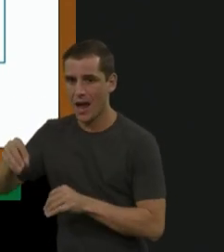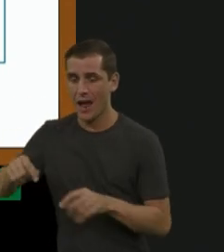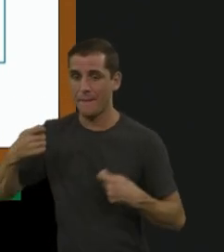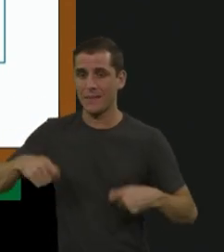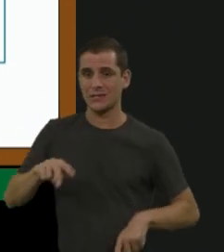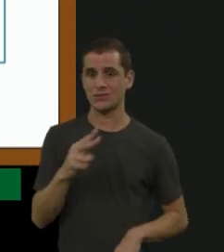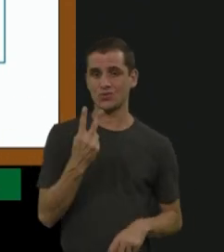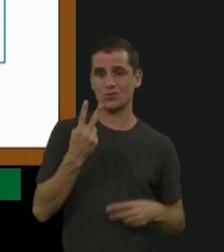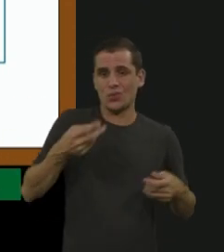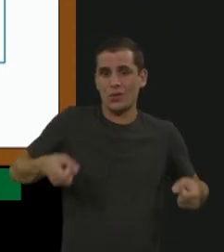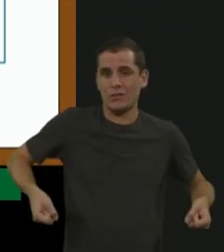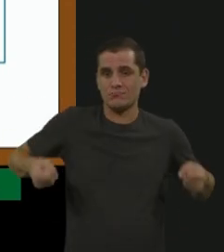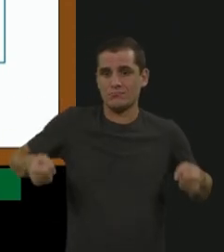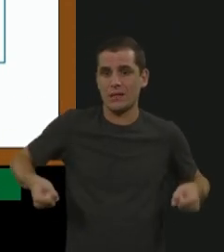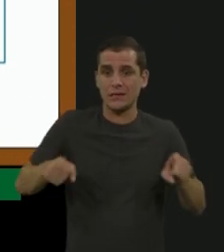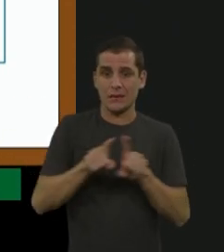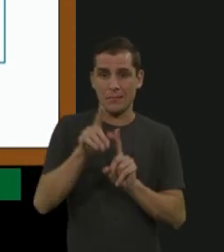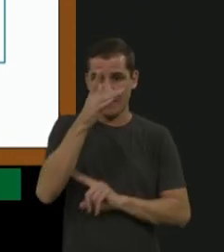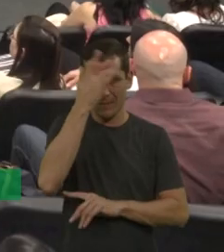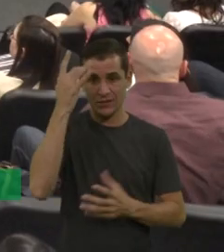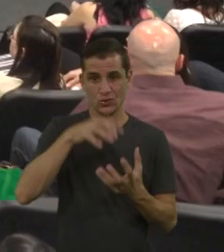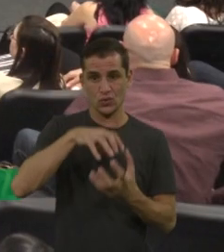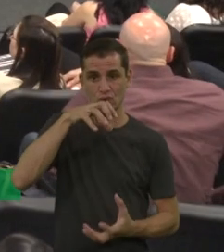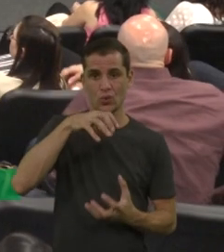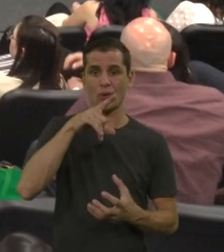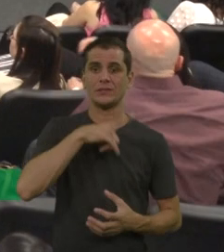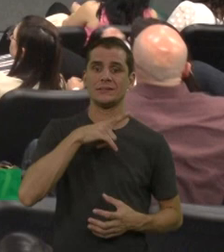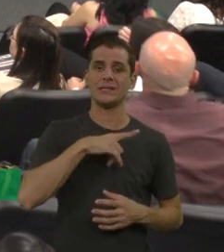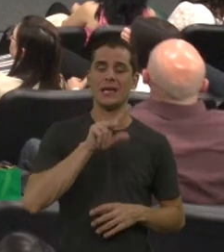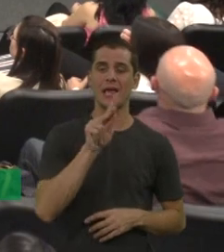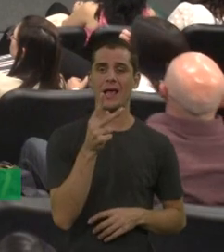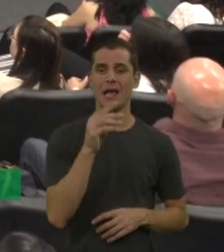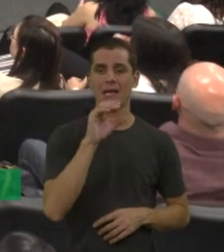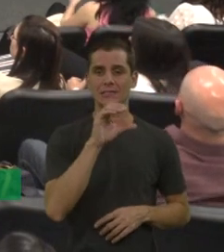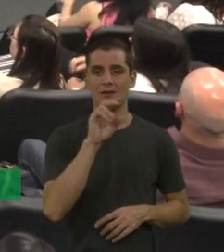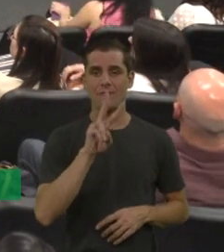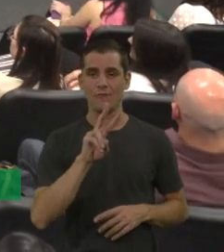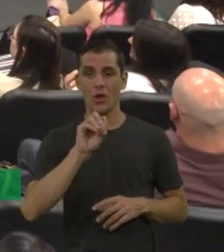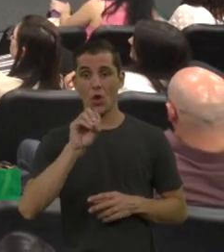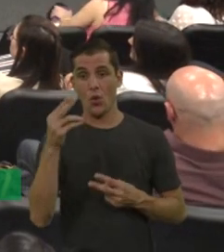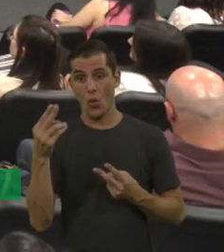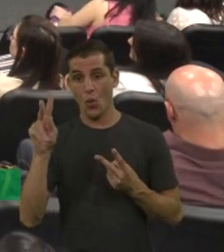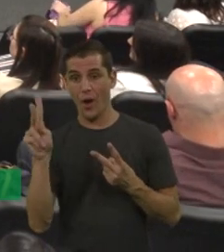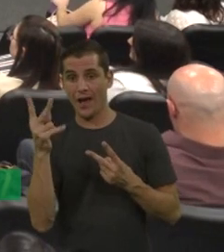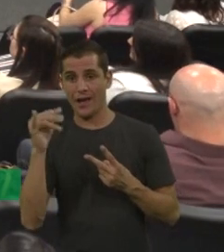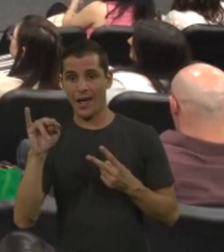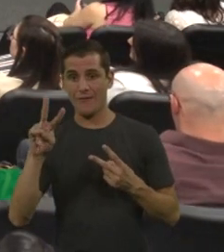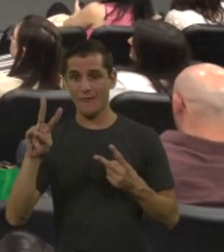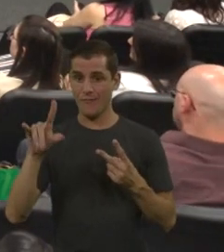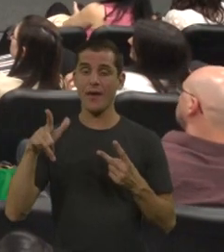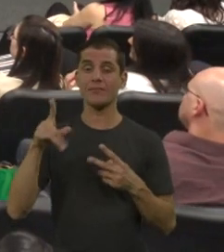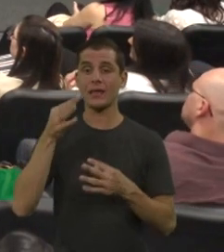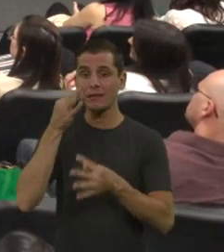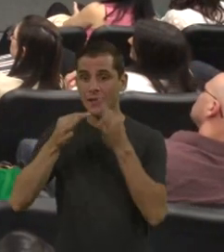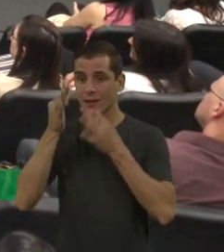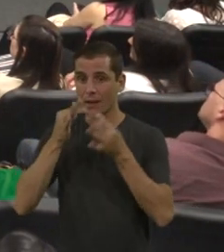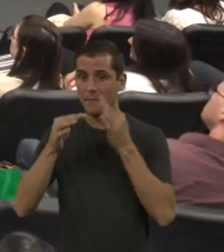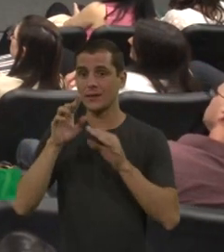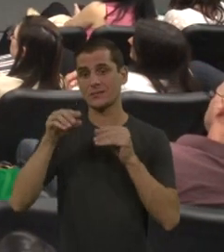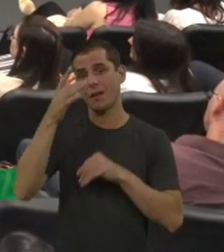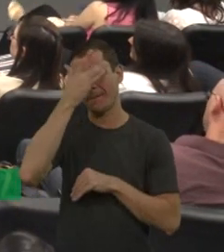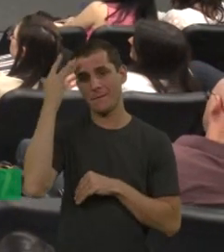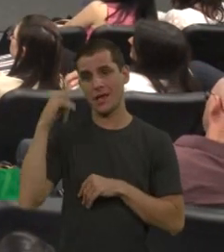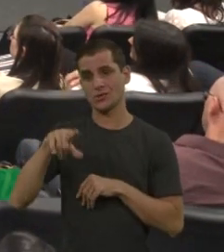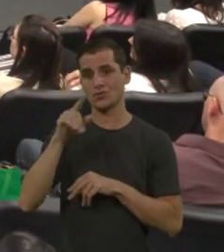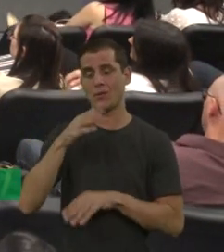HCV e o HIV também, a eficácia do tratamento. Agora, gente tem alguns algoritmos que permitem a gente fazer